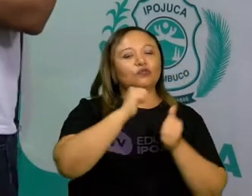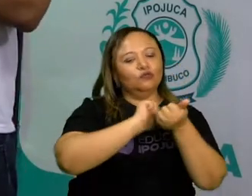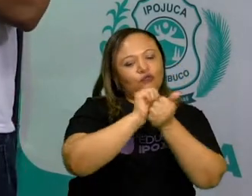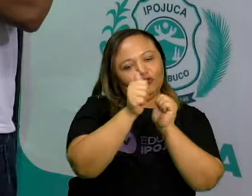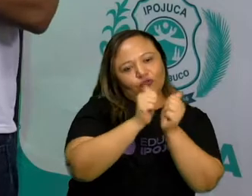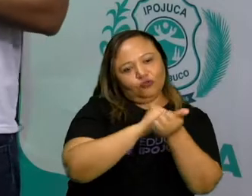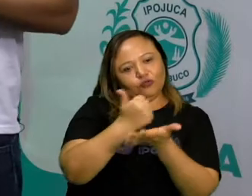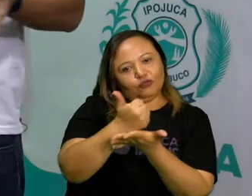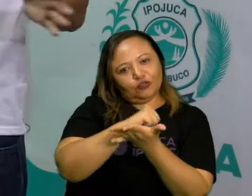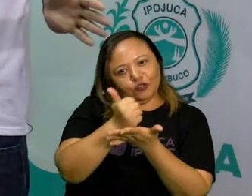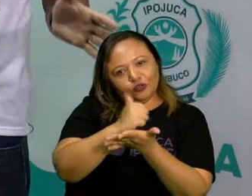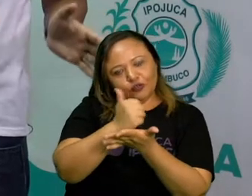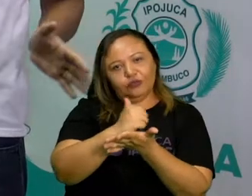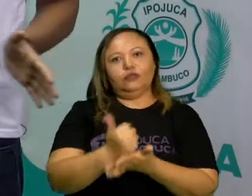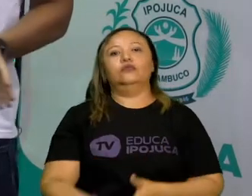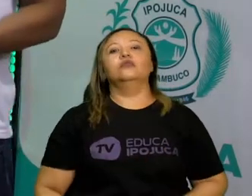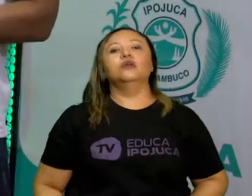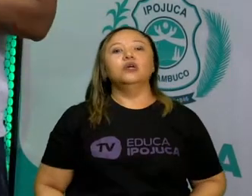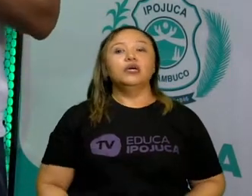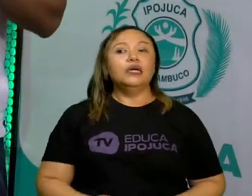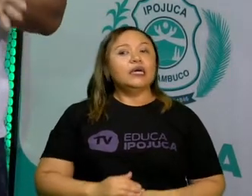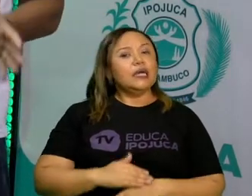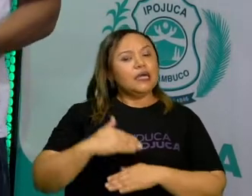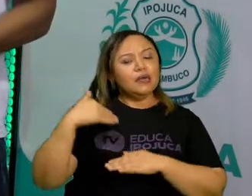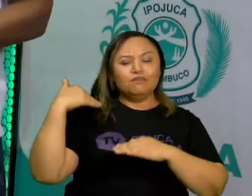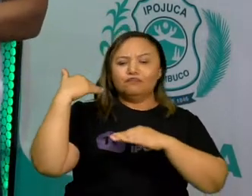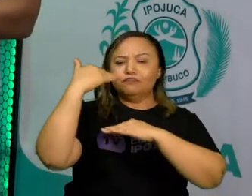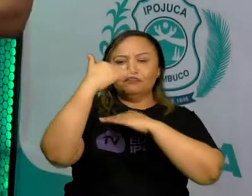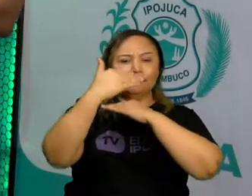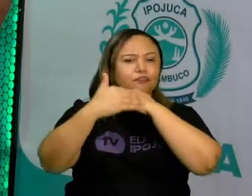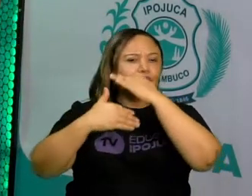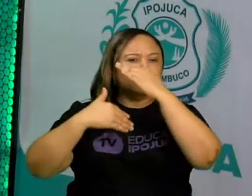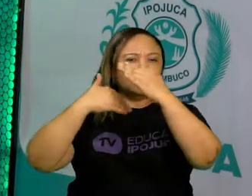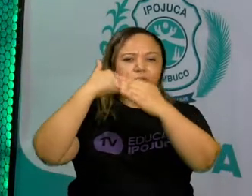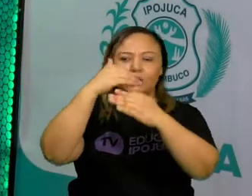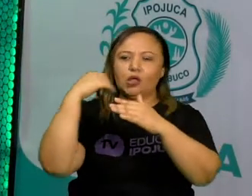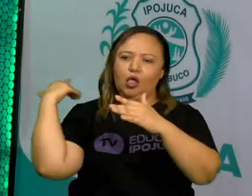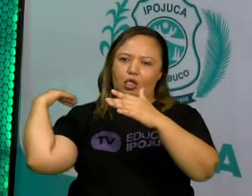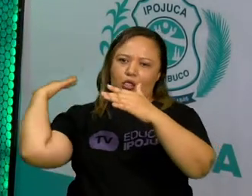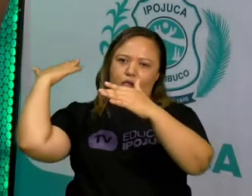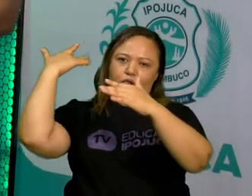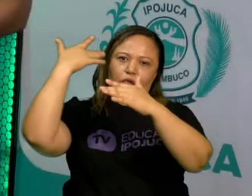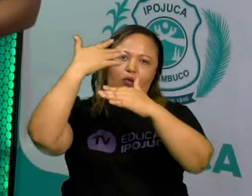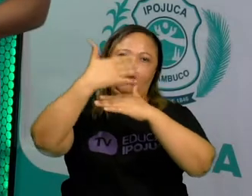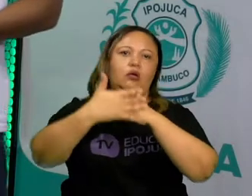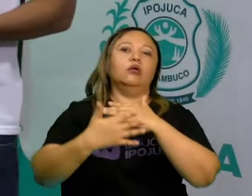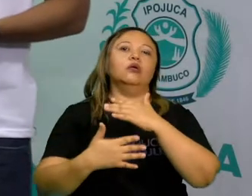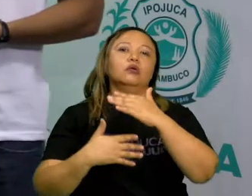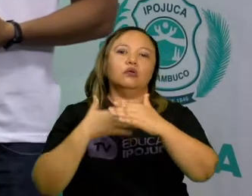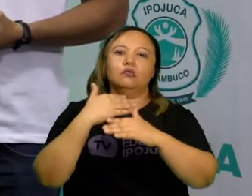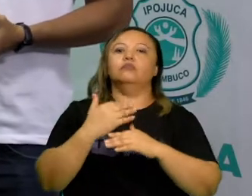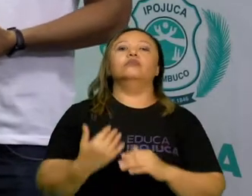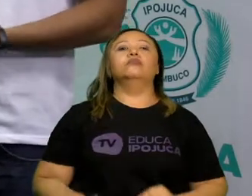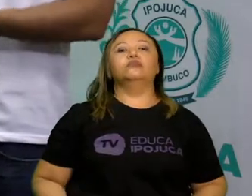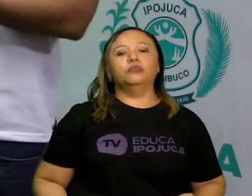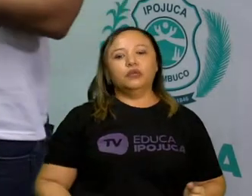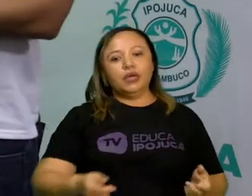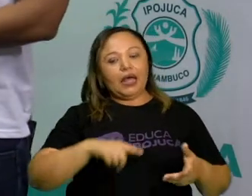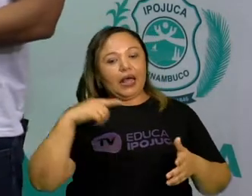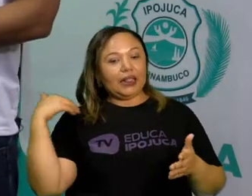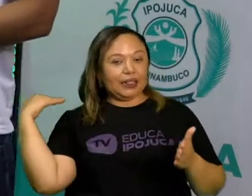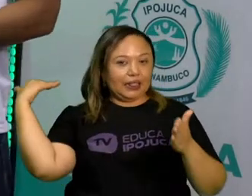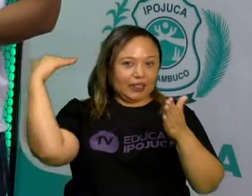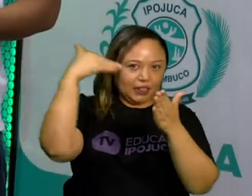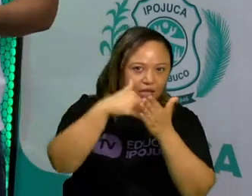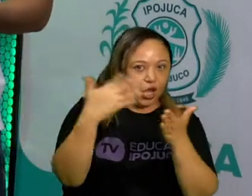longo dos anos e o avanço tecnológico que veio se dando a partir desse processo